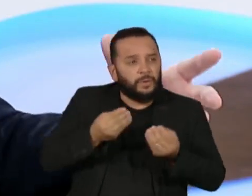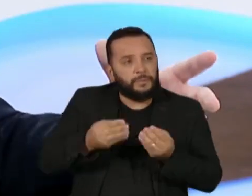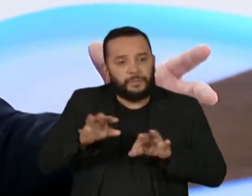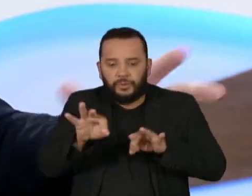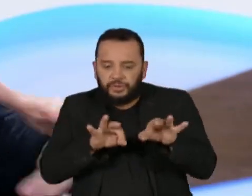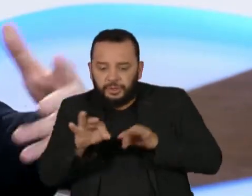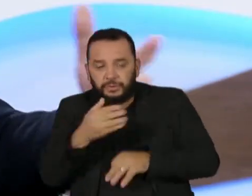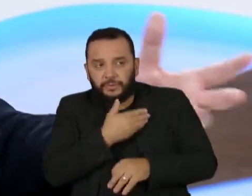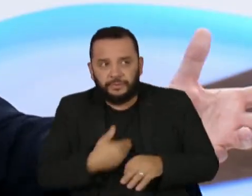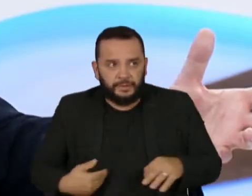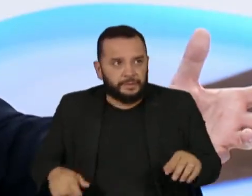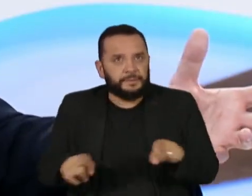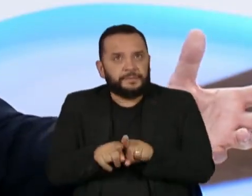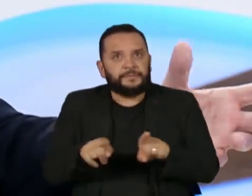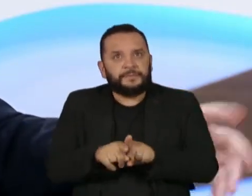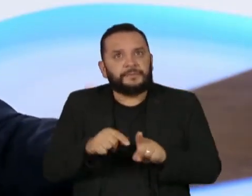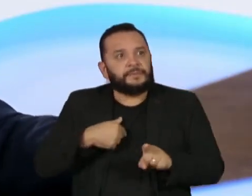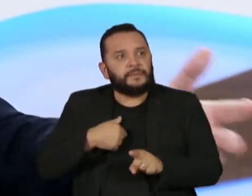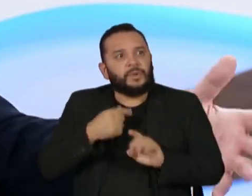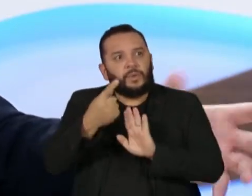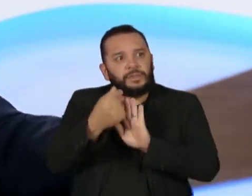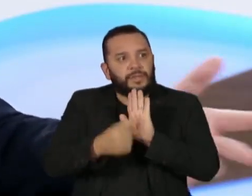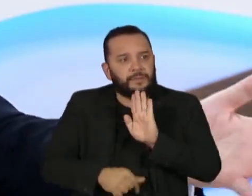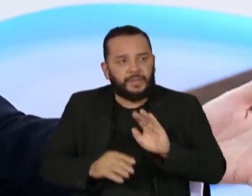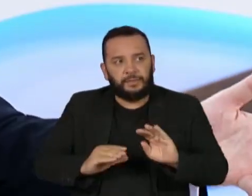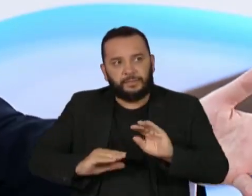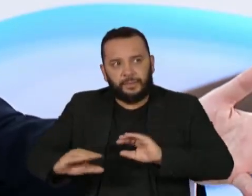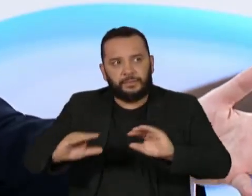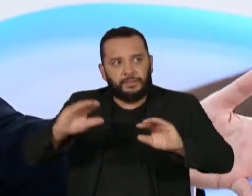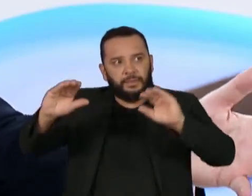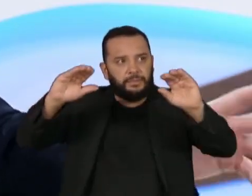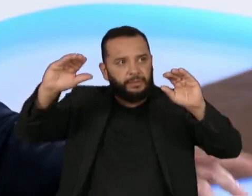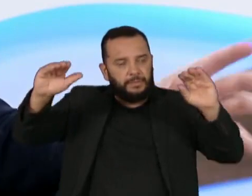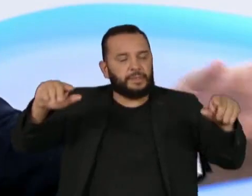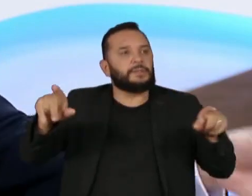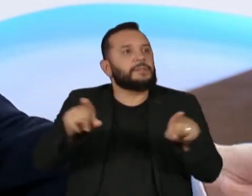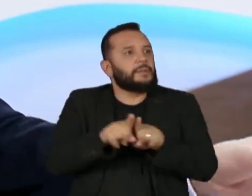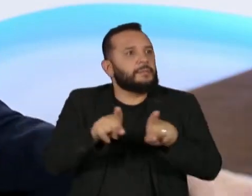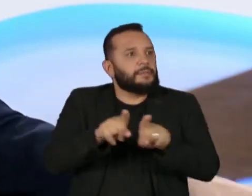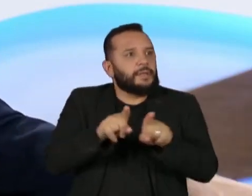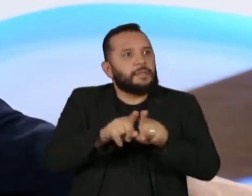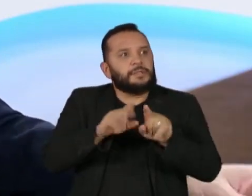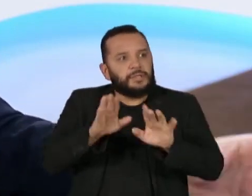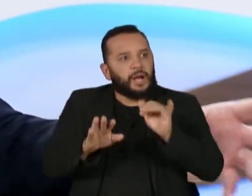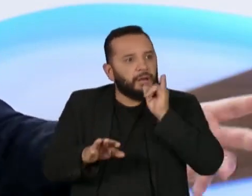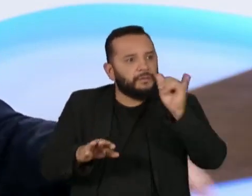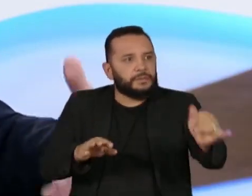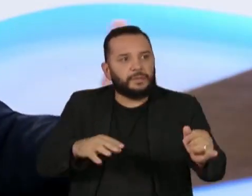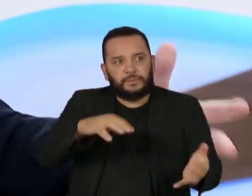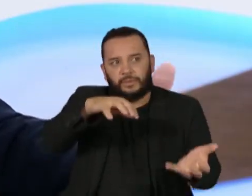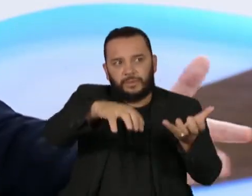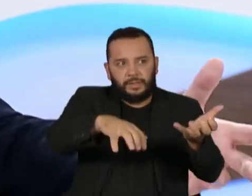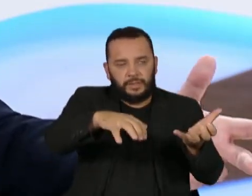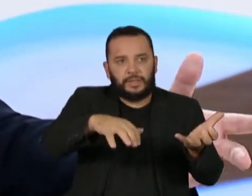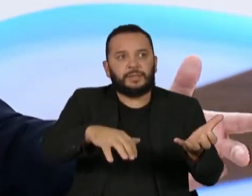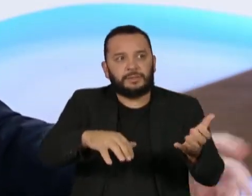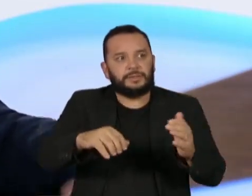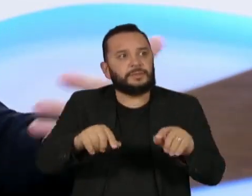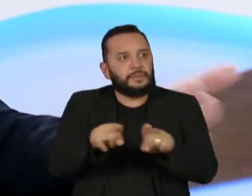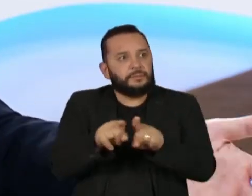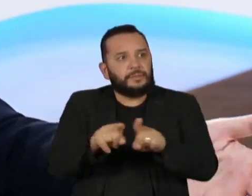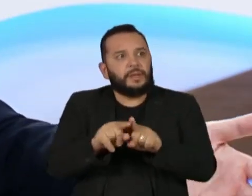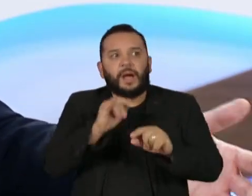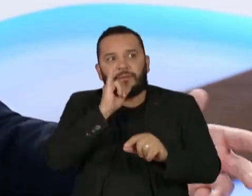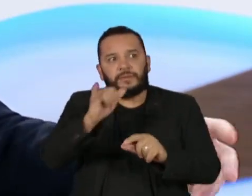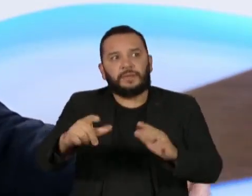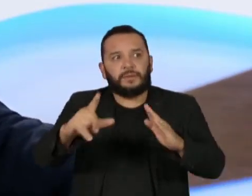os principais repassos orçamentários e alertamos tanto o Congresso quanto a Casa Civil de desfuncionalidades